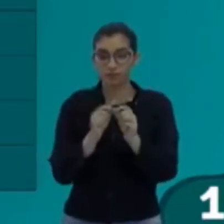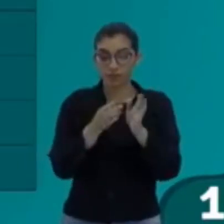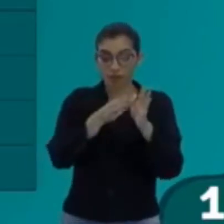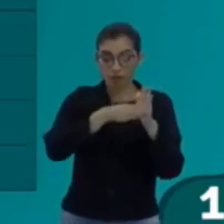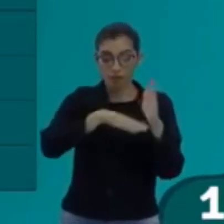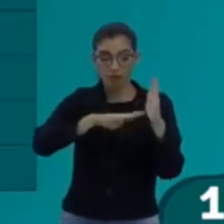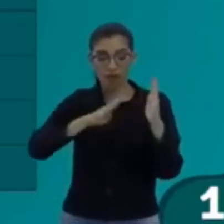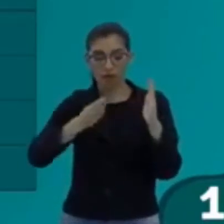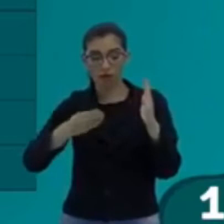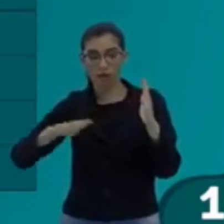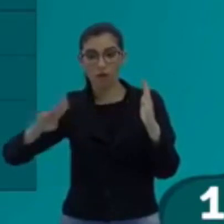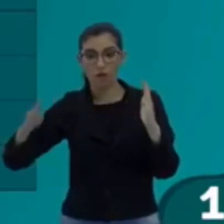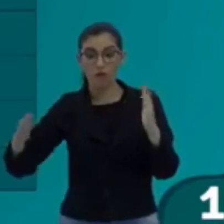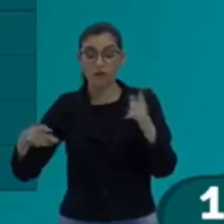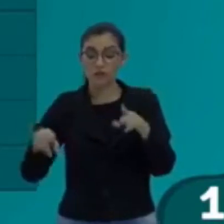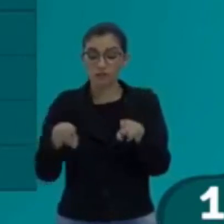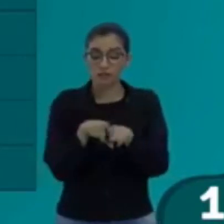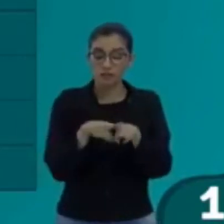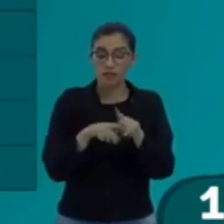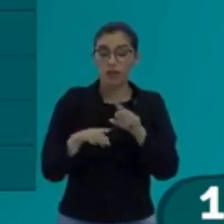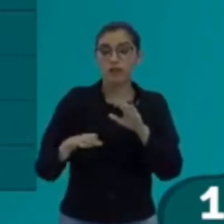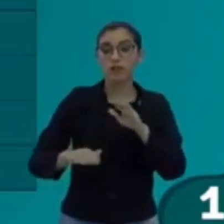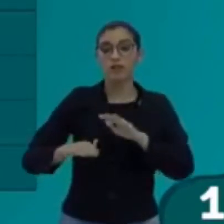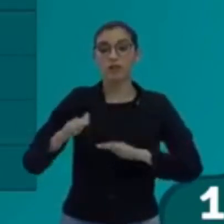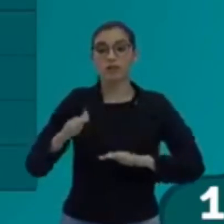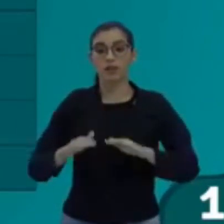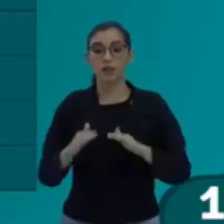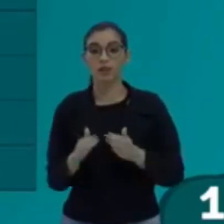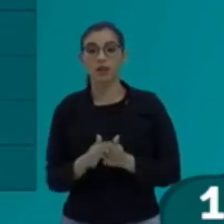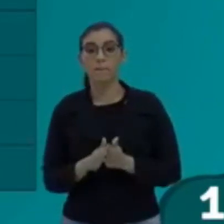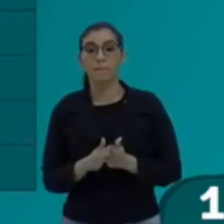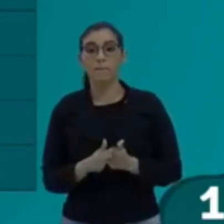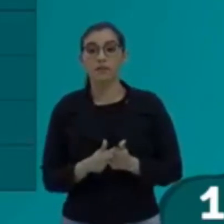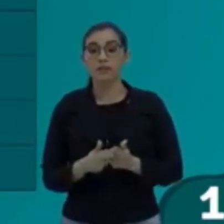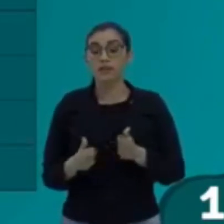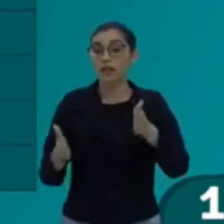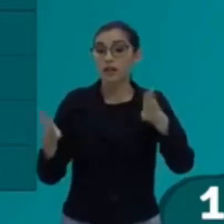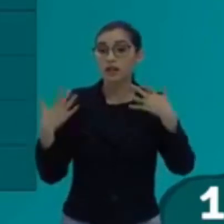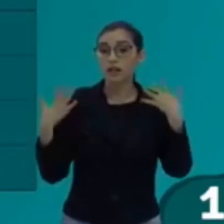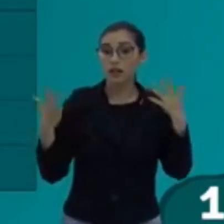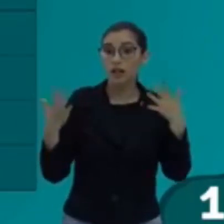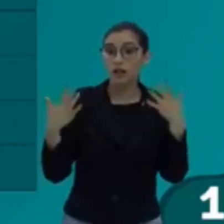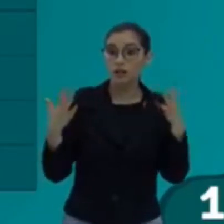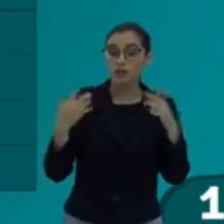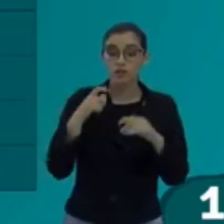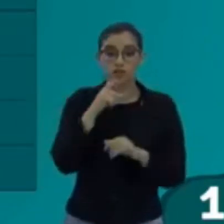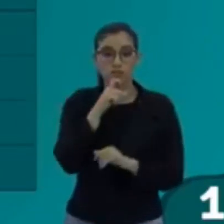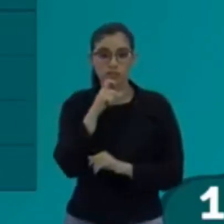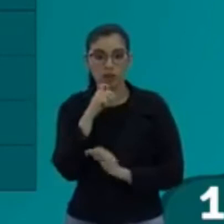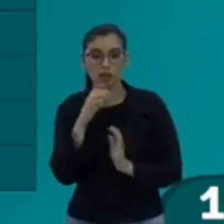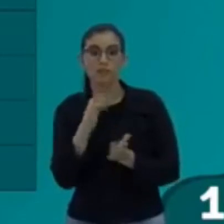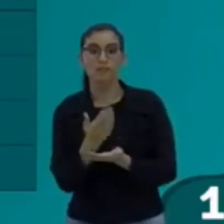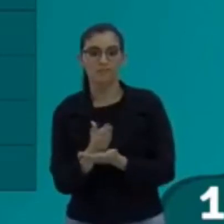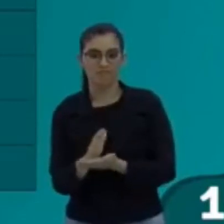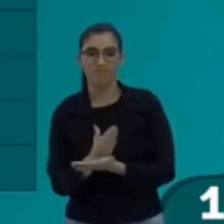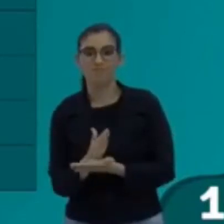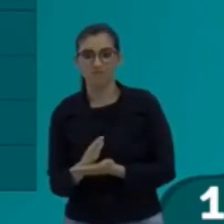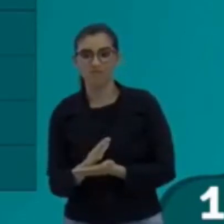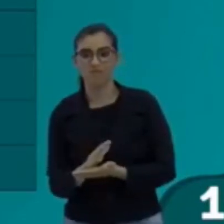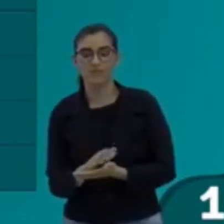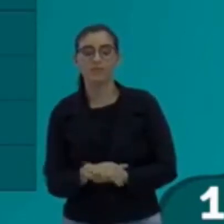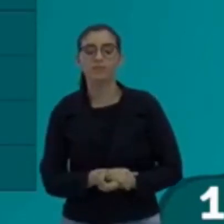também depende de quem? Da temperatura. A velocidade da onda também vai depender da